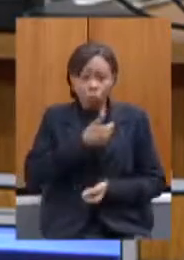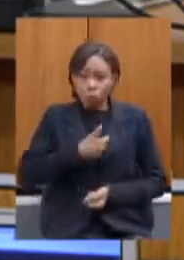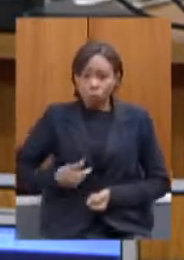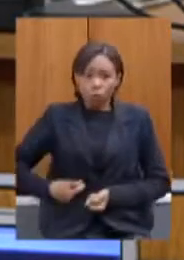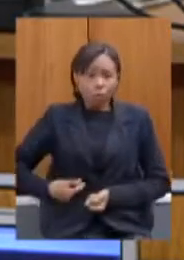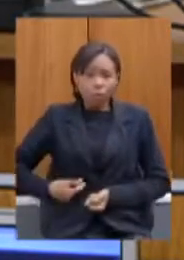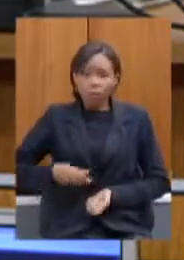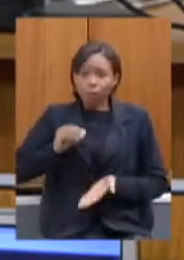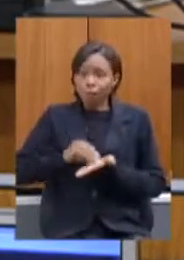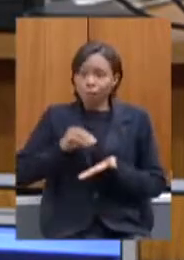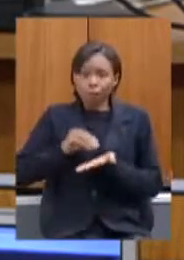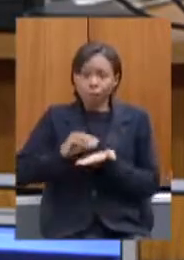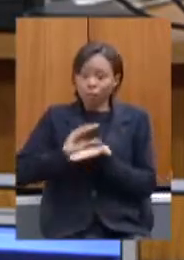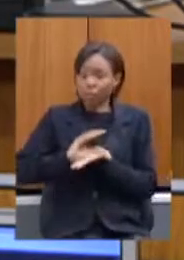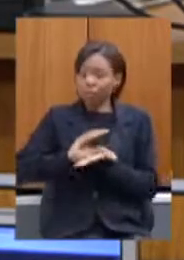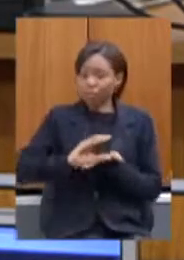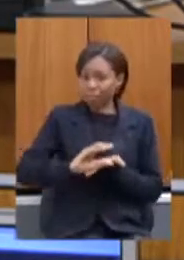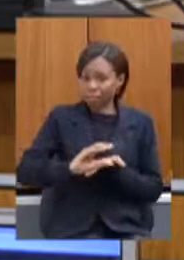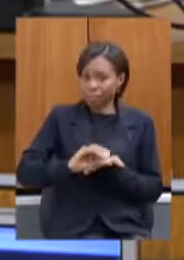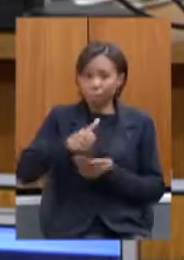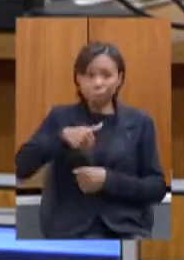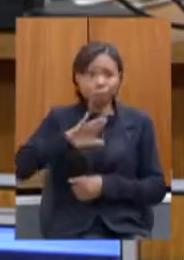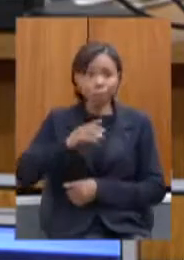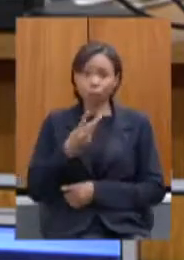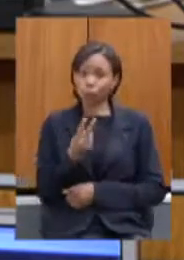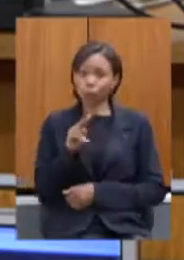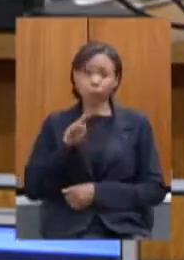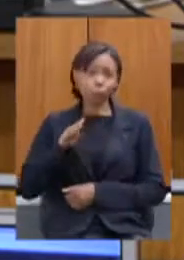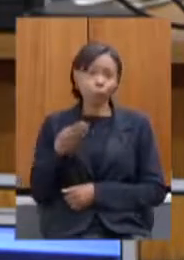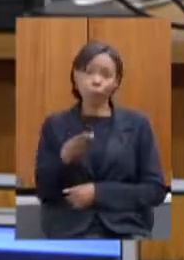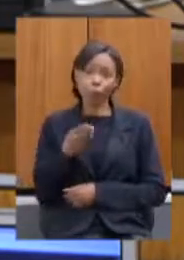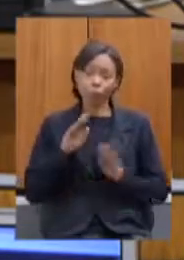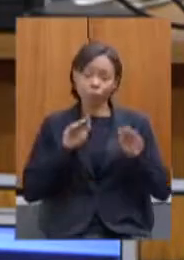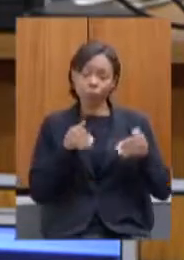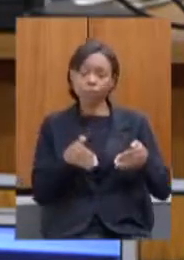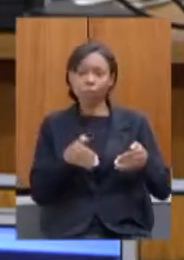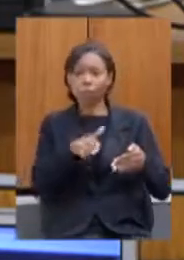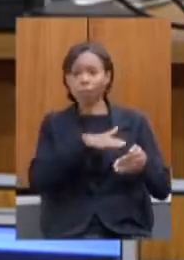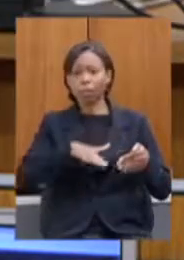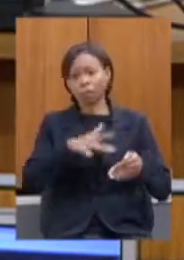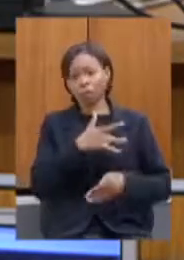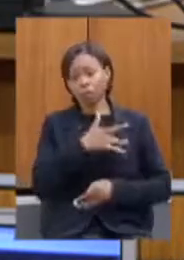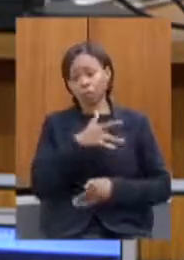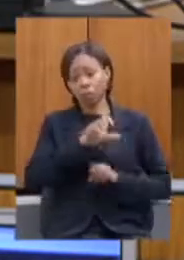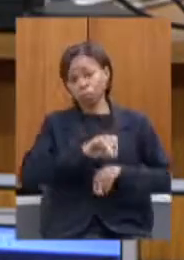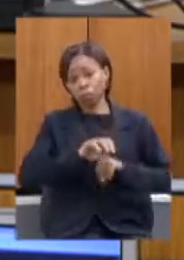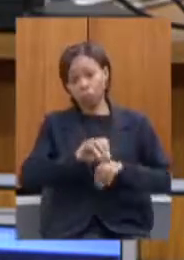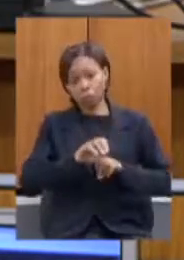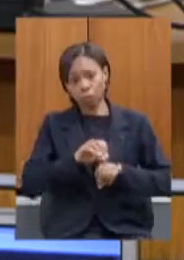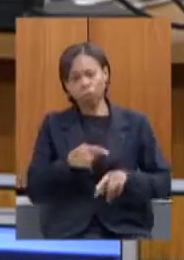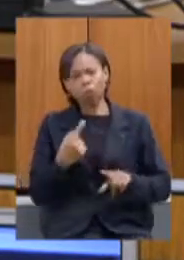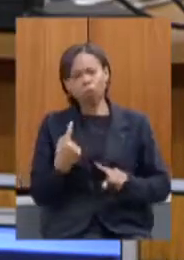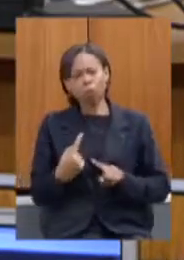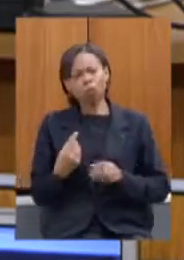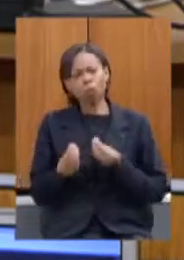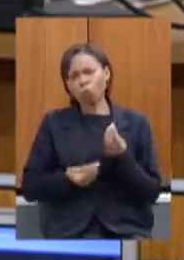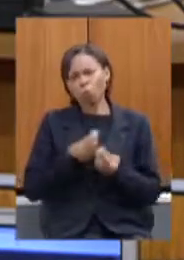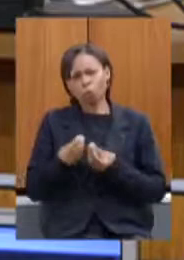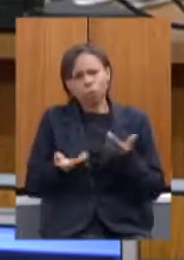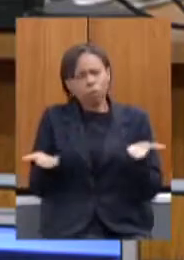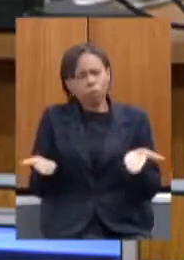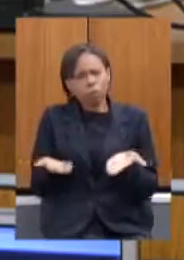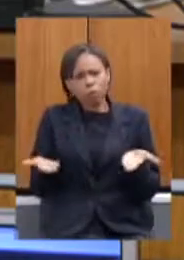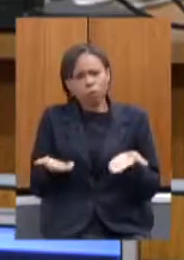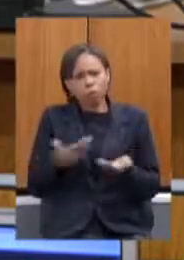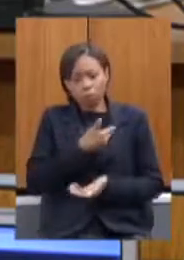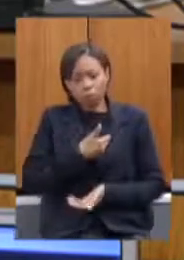dois mais de dois bilhões de reais em educação como é possível agora o governo do estado dizer